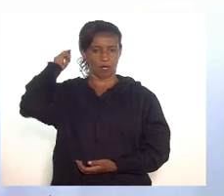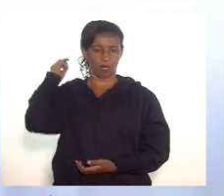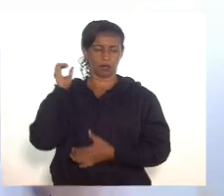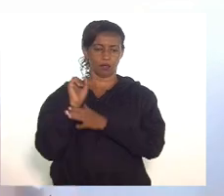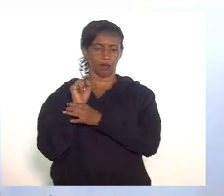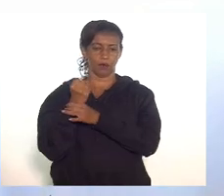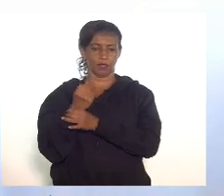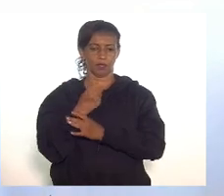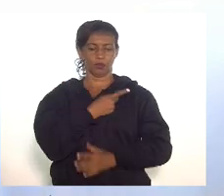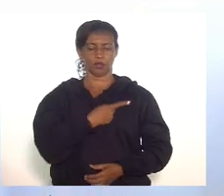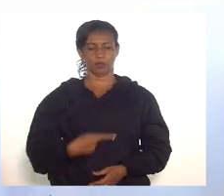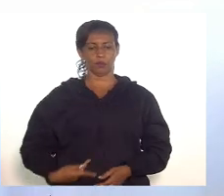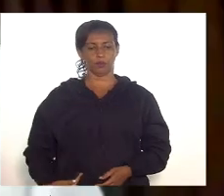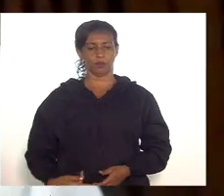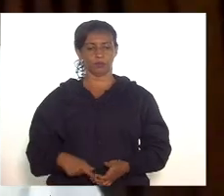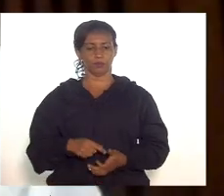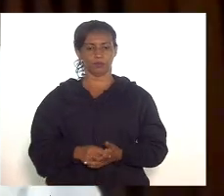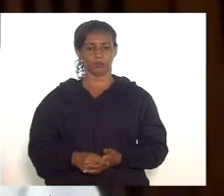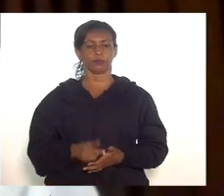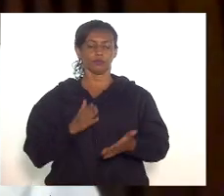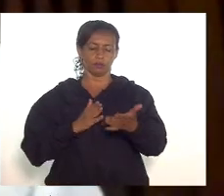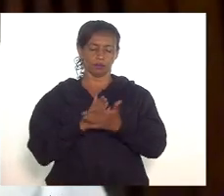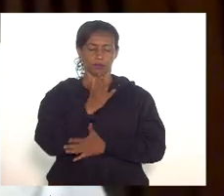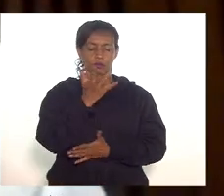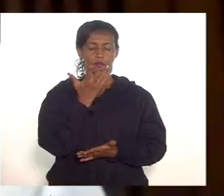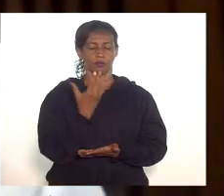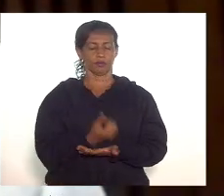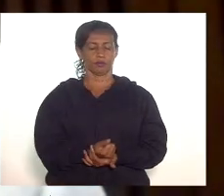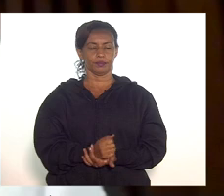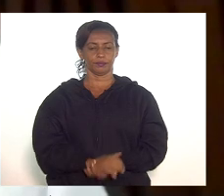Segurança Pública. Parecer é favorável, presidente.